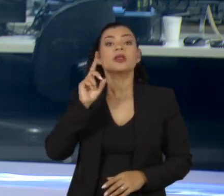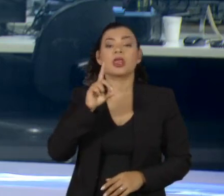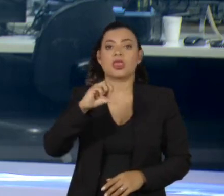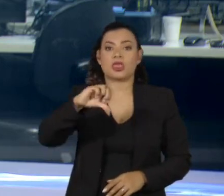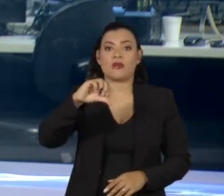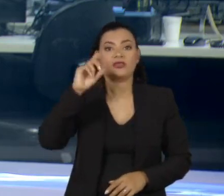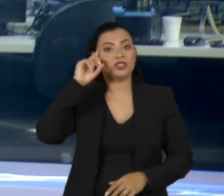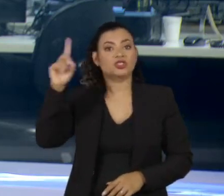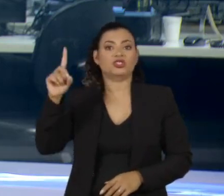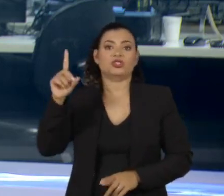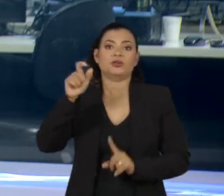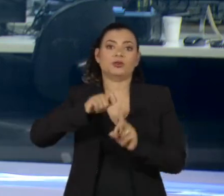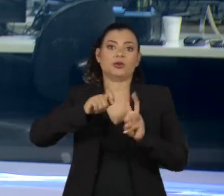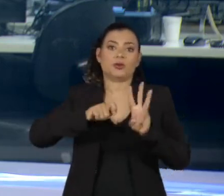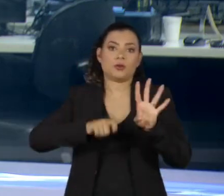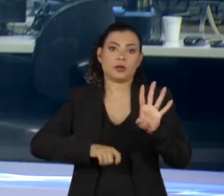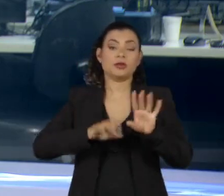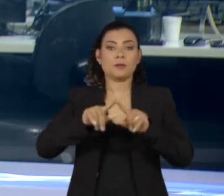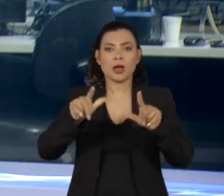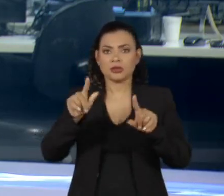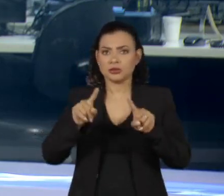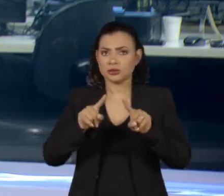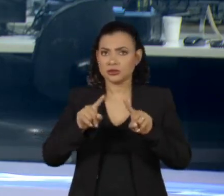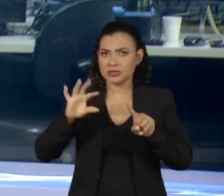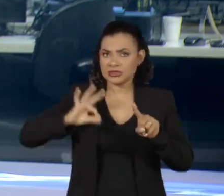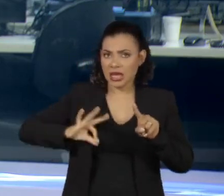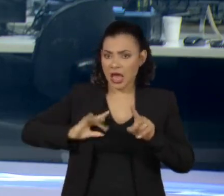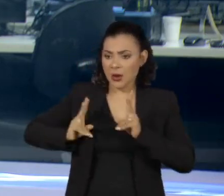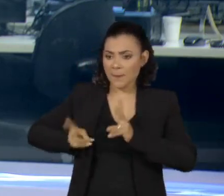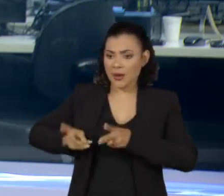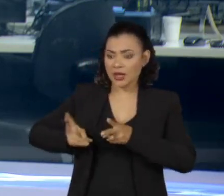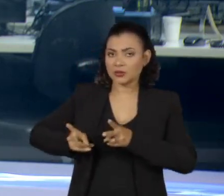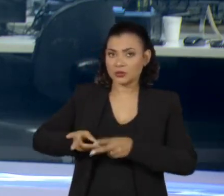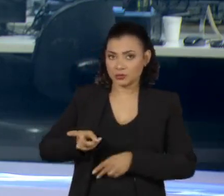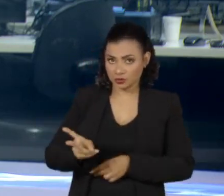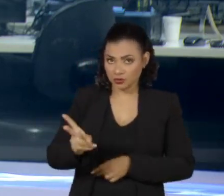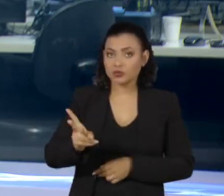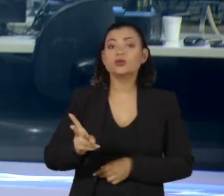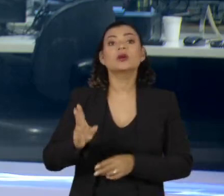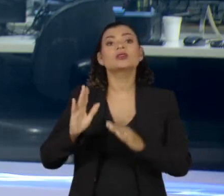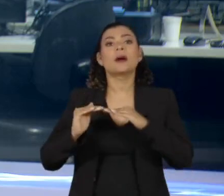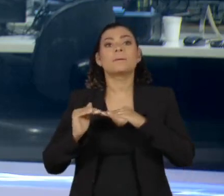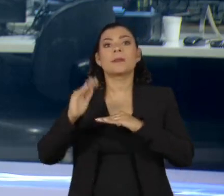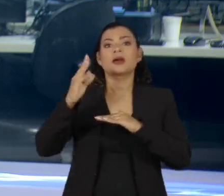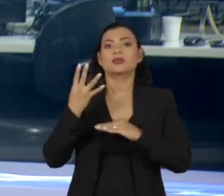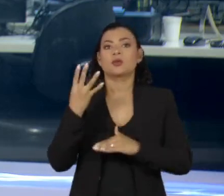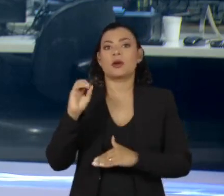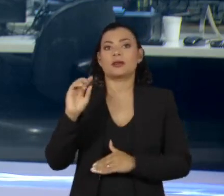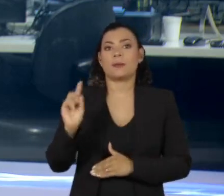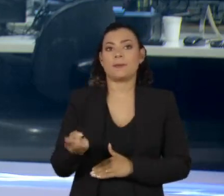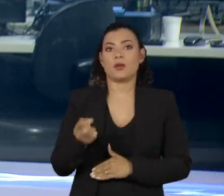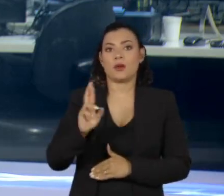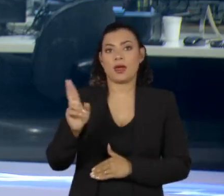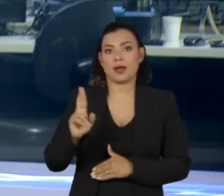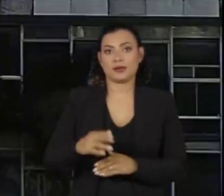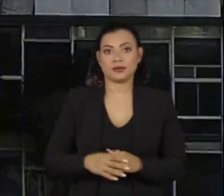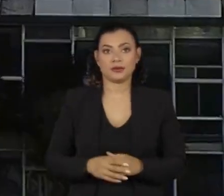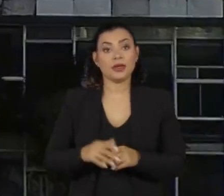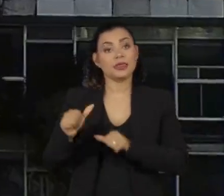A decisão, claro, não altera em nada o valor do salário mensal dos senadores, que já ultrapassa os 40 mil reais.